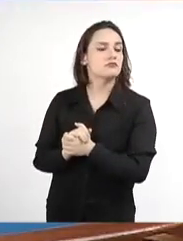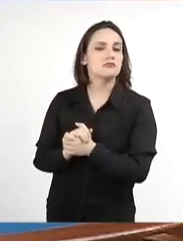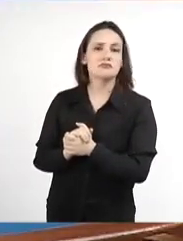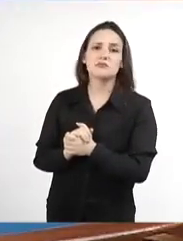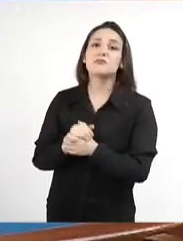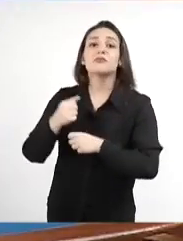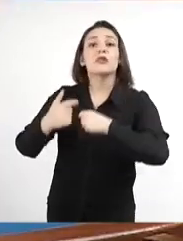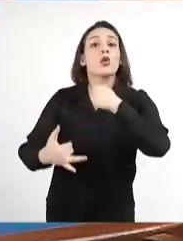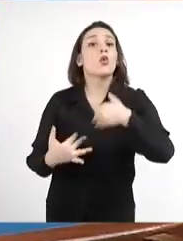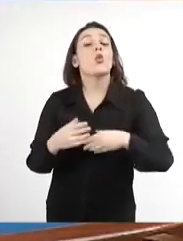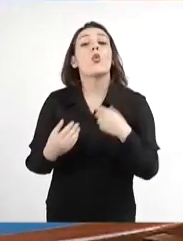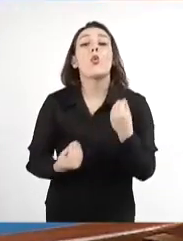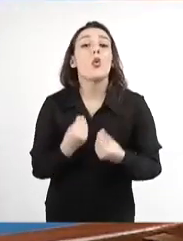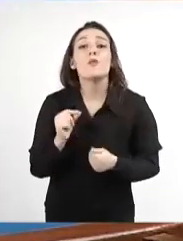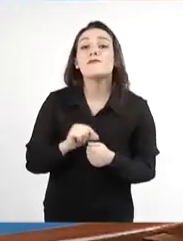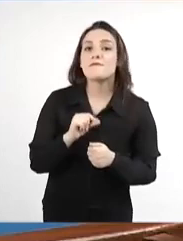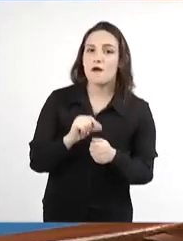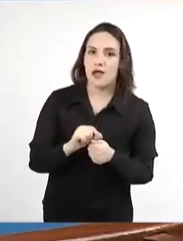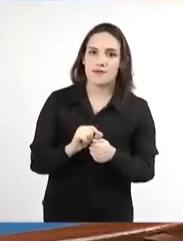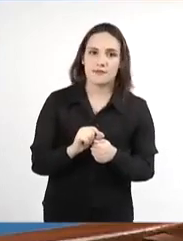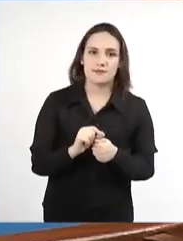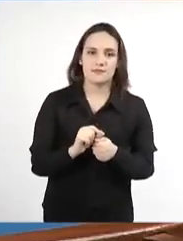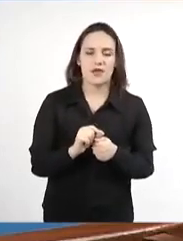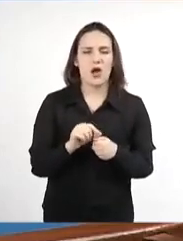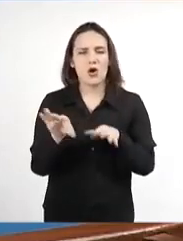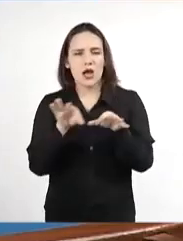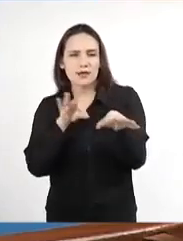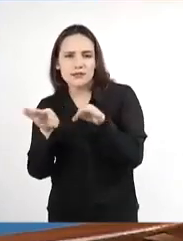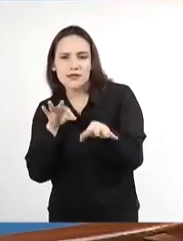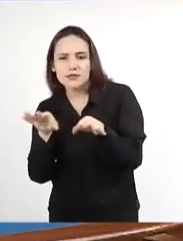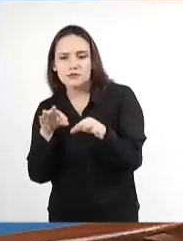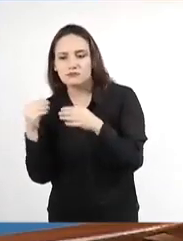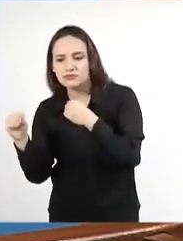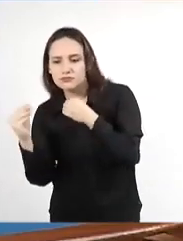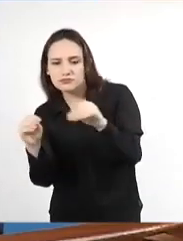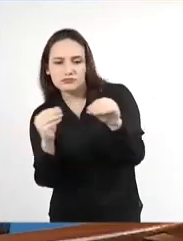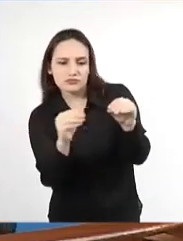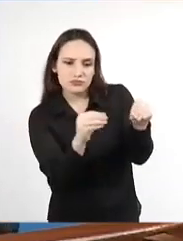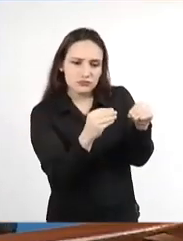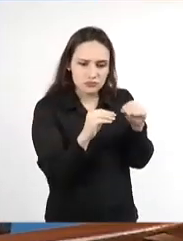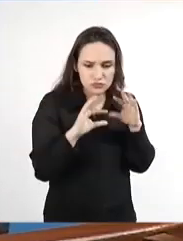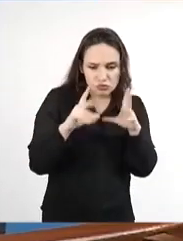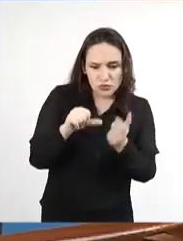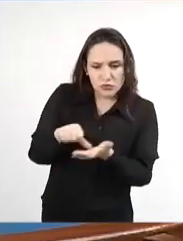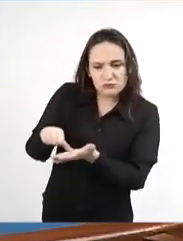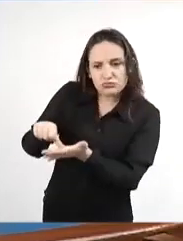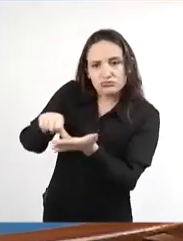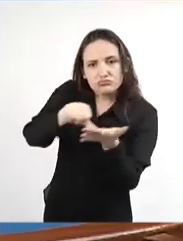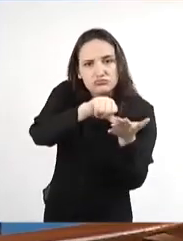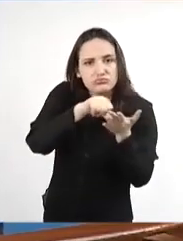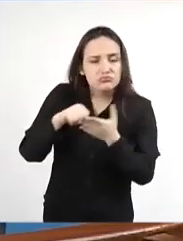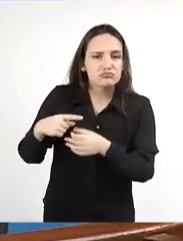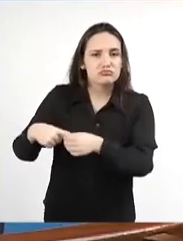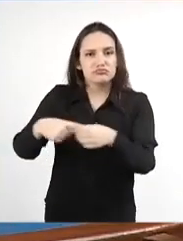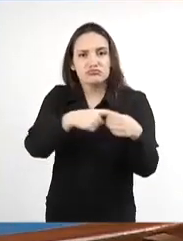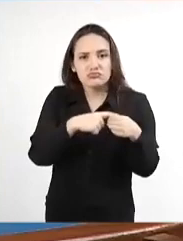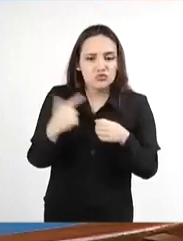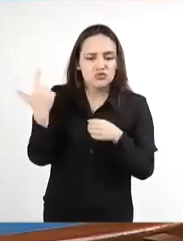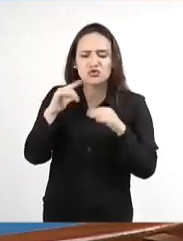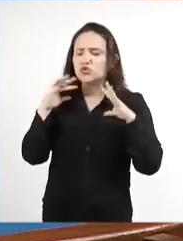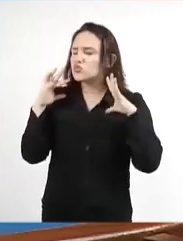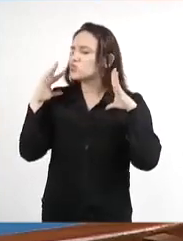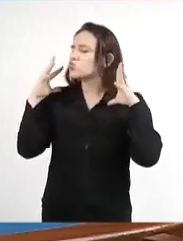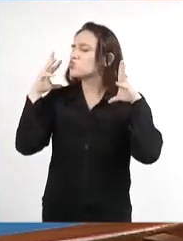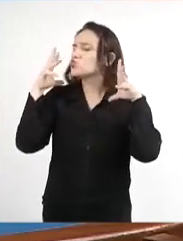escalonamento e esse escalonamento tem sido realizado com muito sucesso para poder ser atingido então todo esse trabalho nos